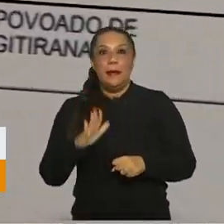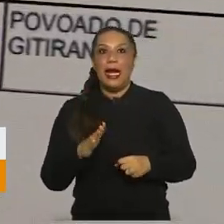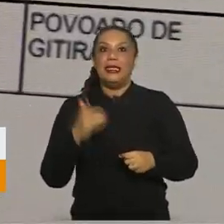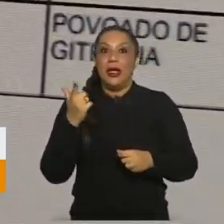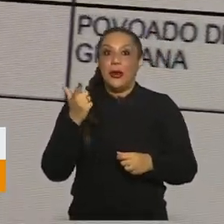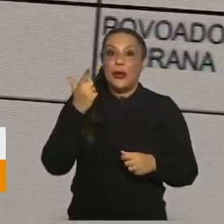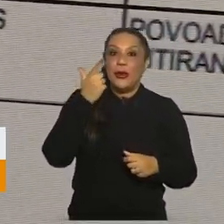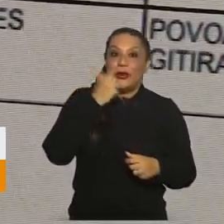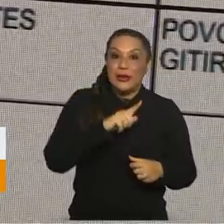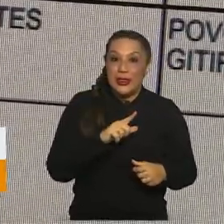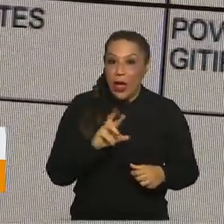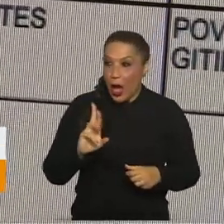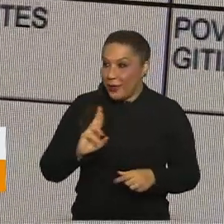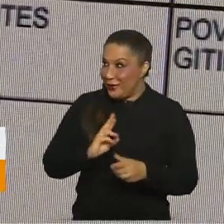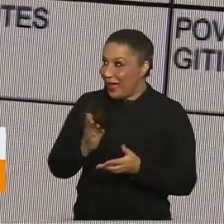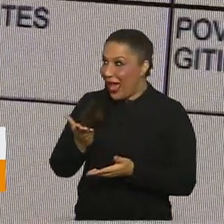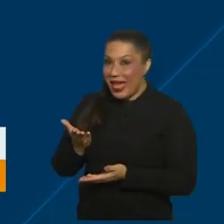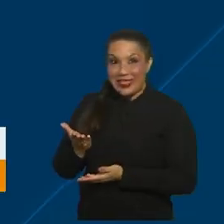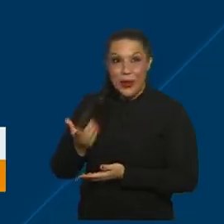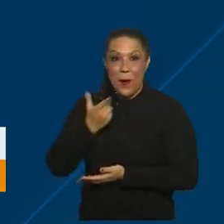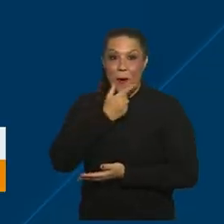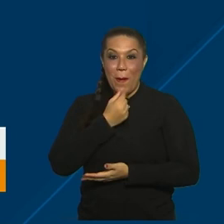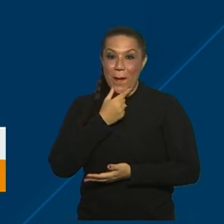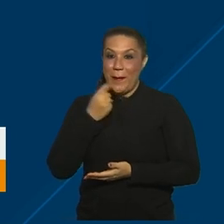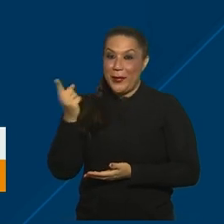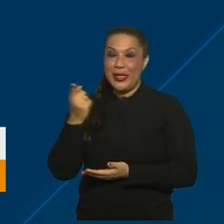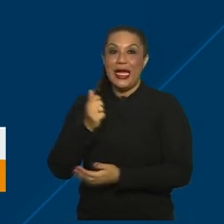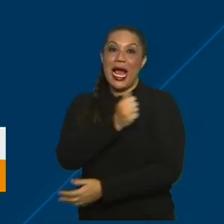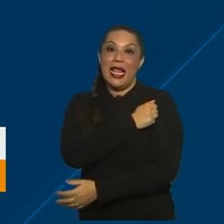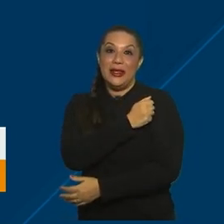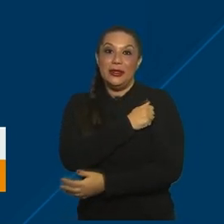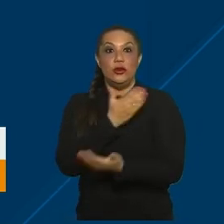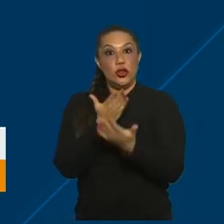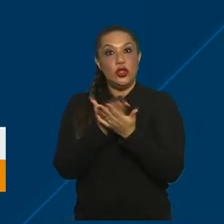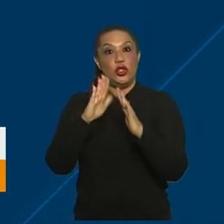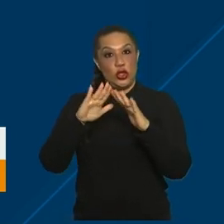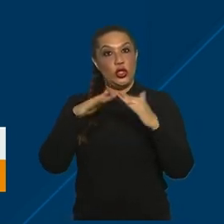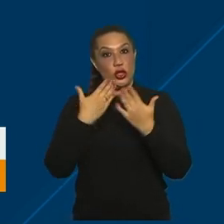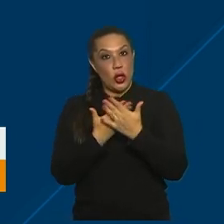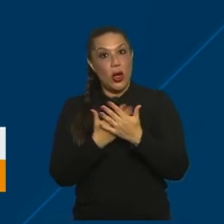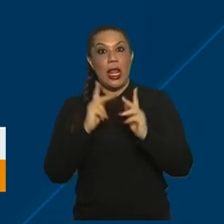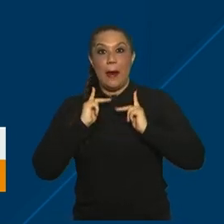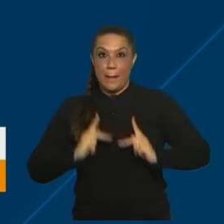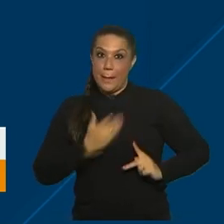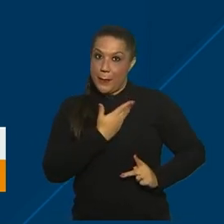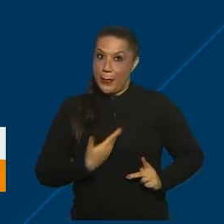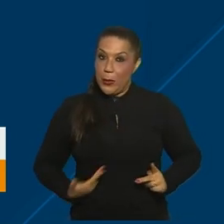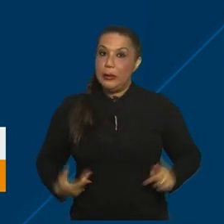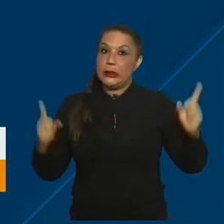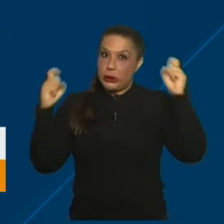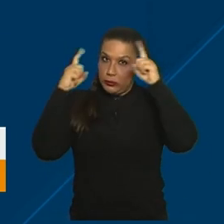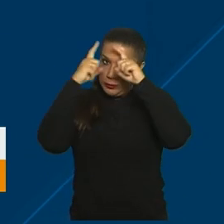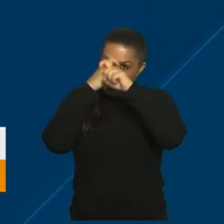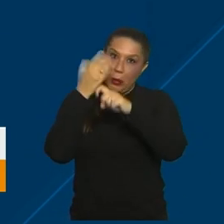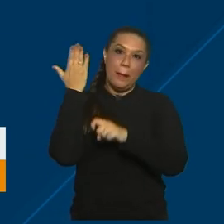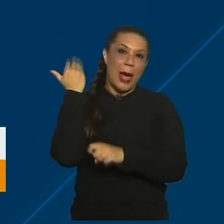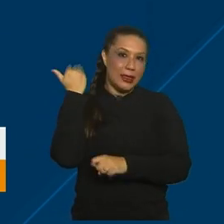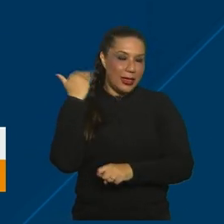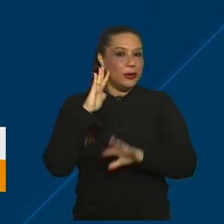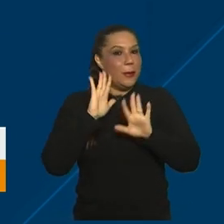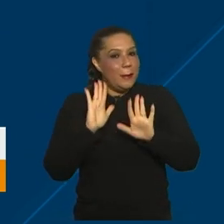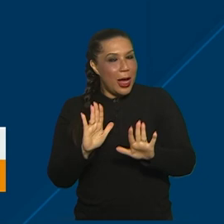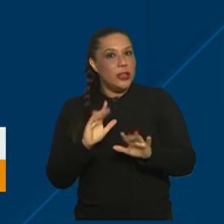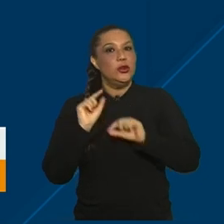receber esse resultado, Matheus Silva, estudante de escola pública, enfrentou dificuldades. Por conta